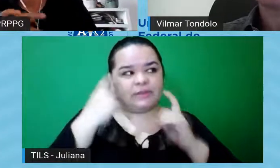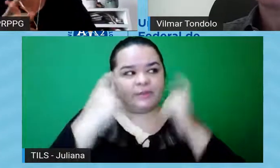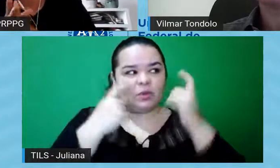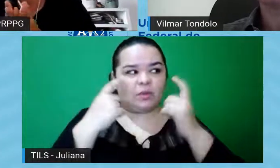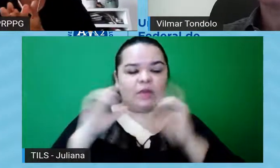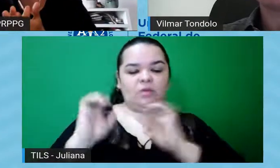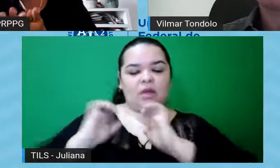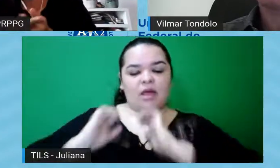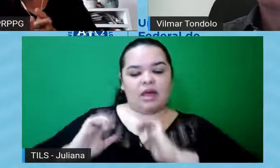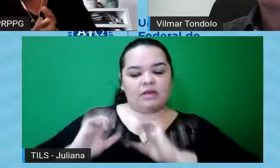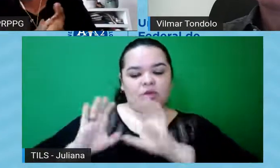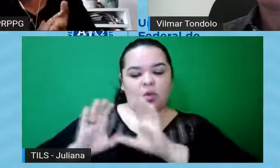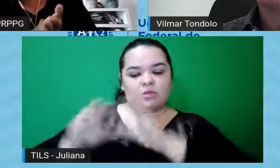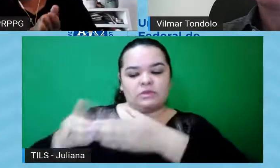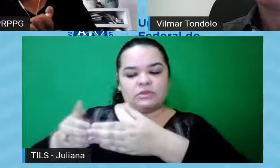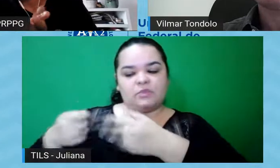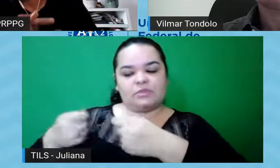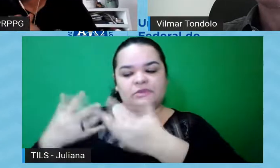começar a pesquisa.